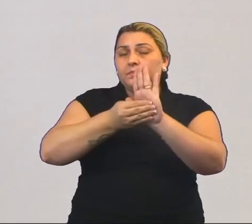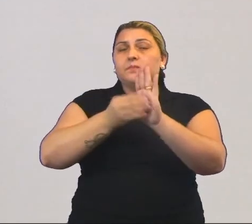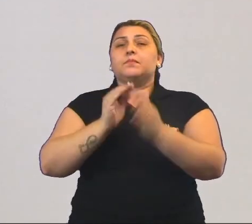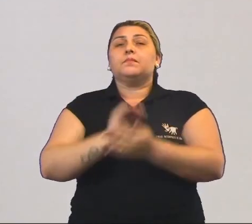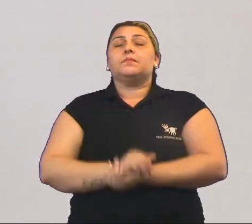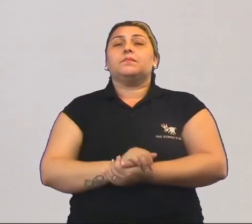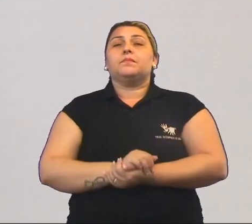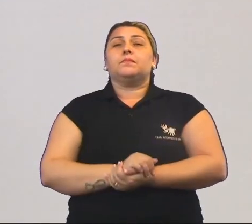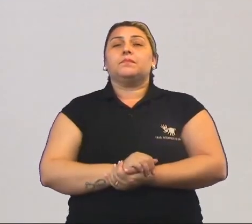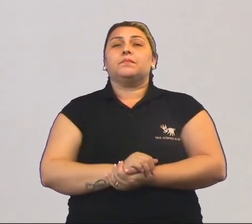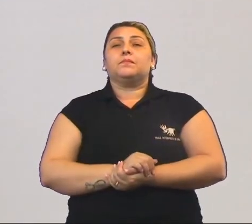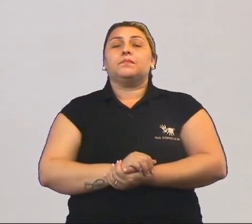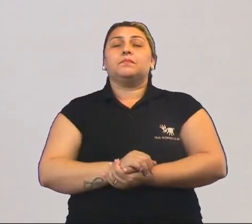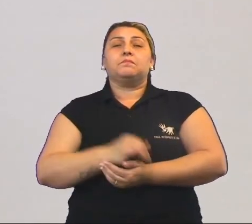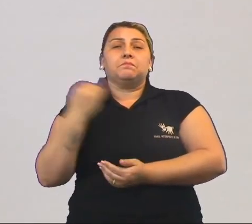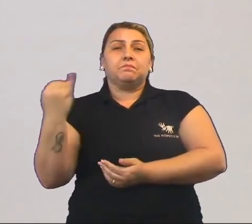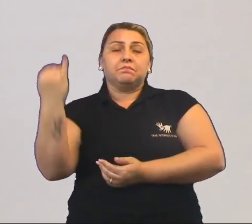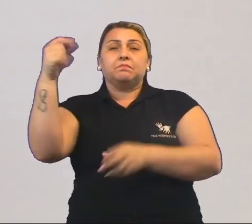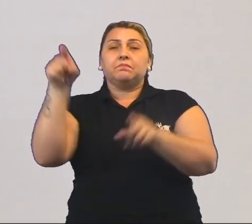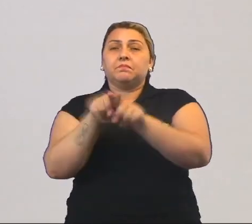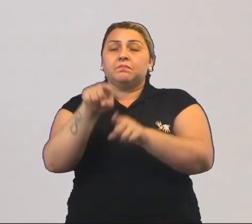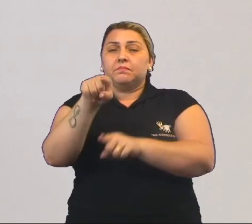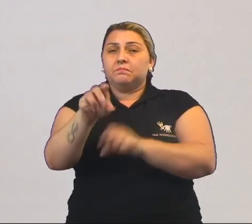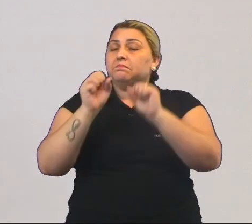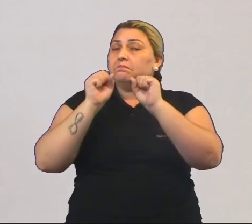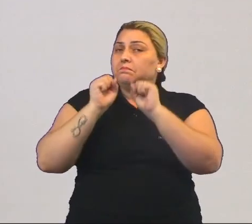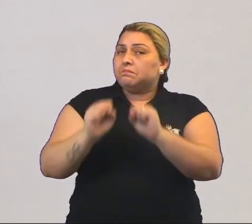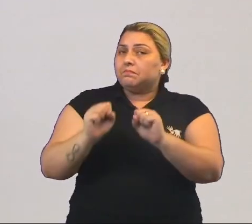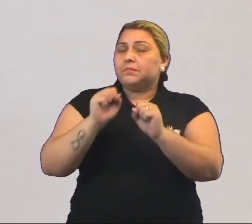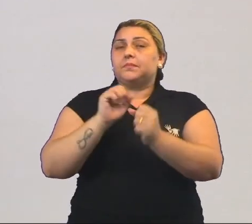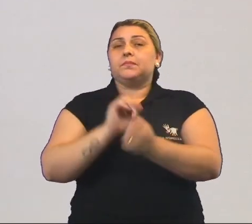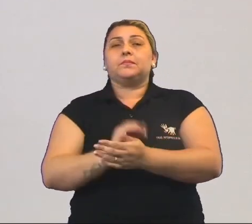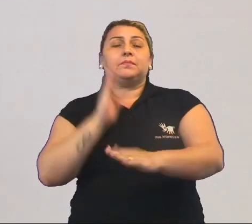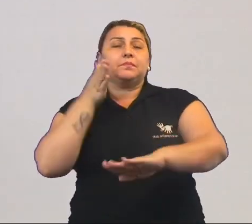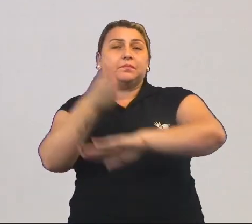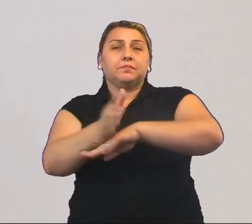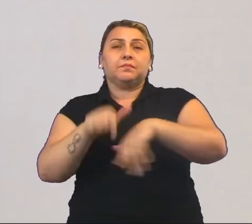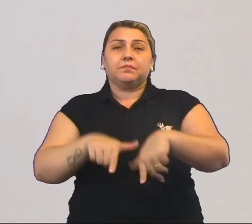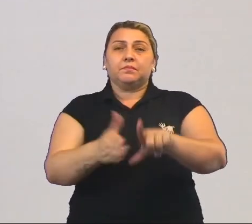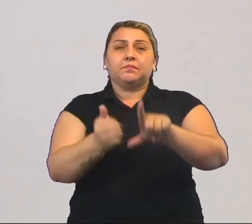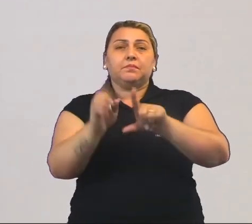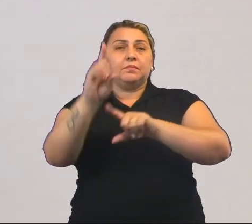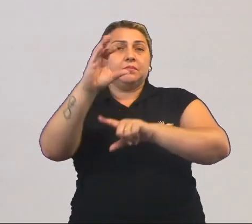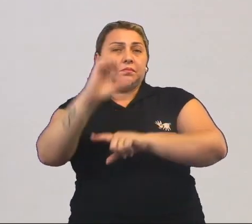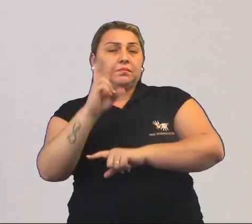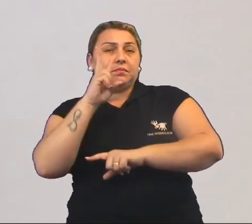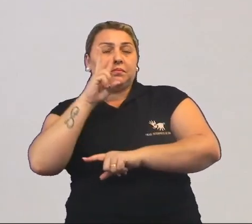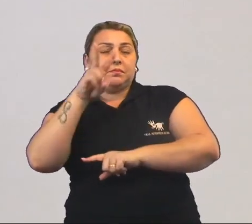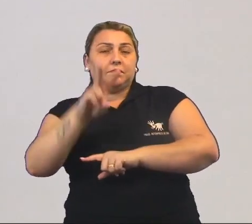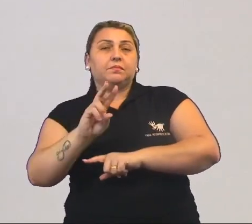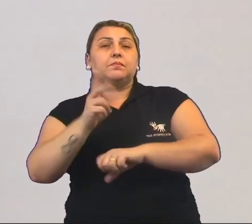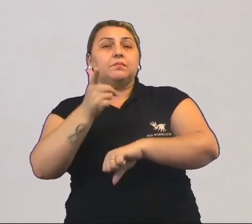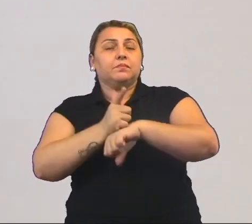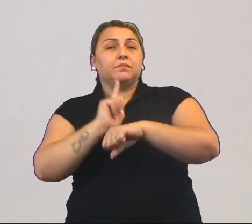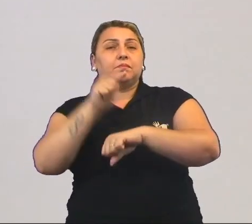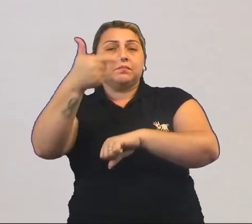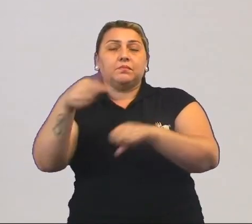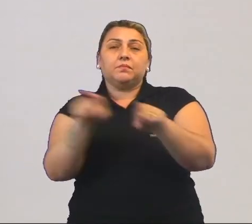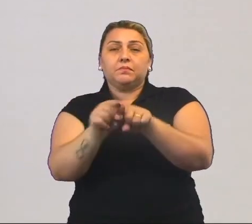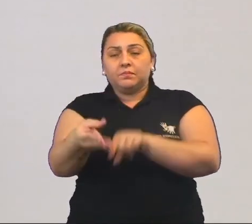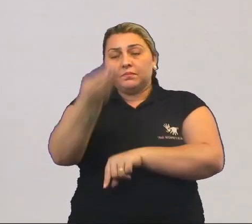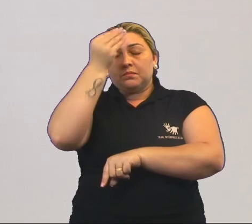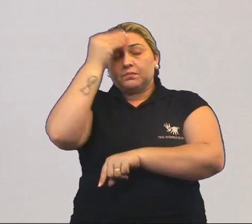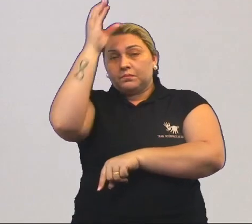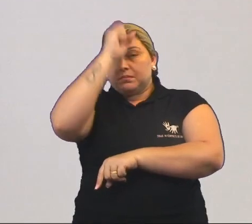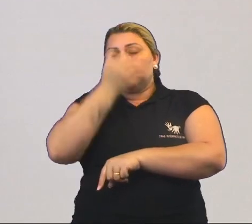É muito interessante também que vocês possam entrar na plataforma Eduque para ver esse e outros vídeos para que possam fixar